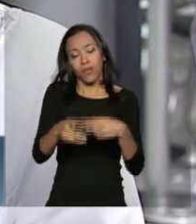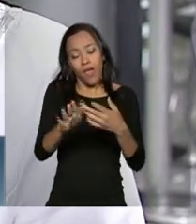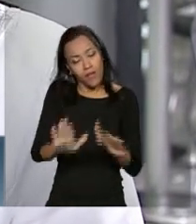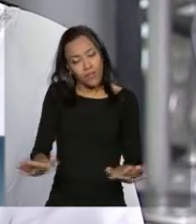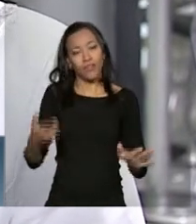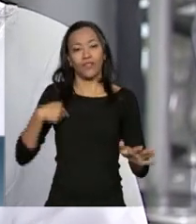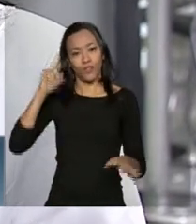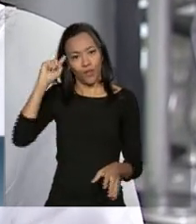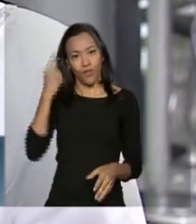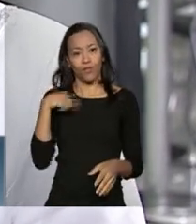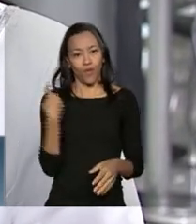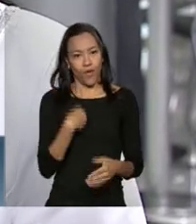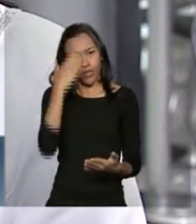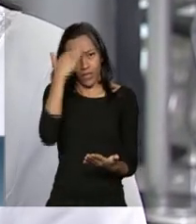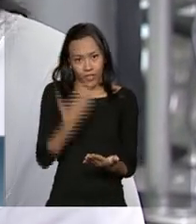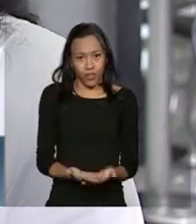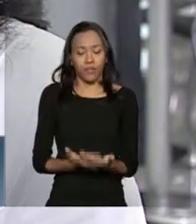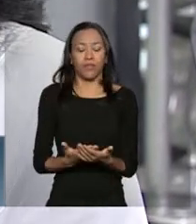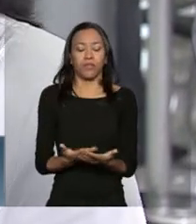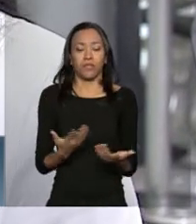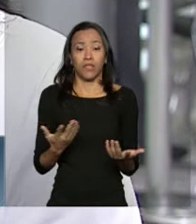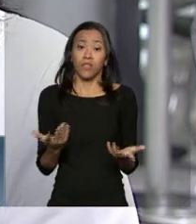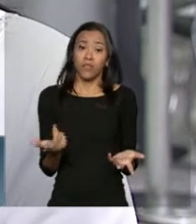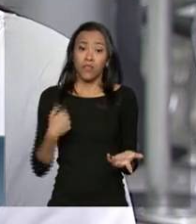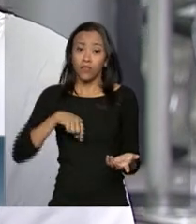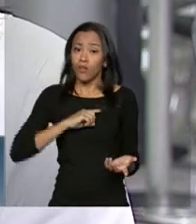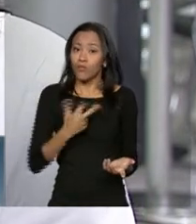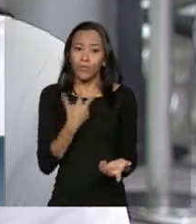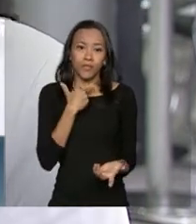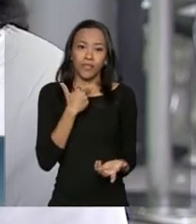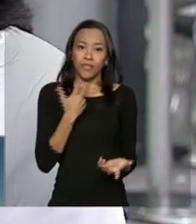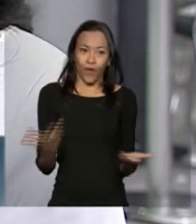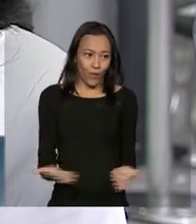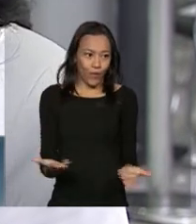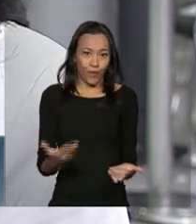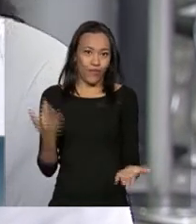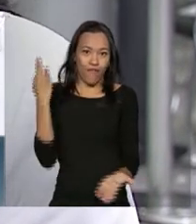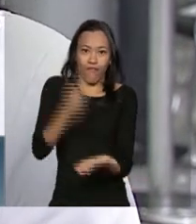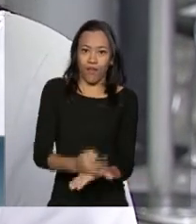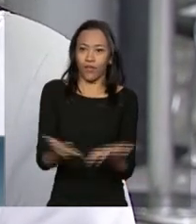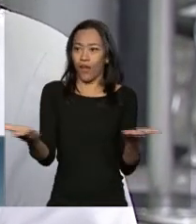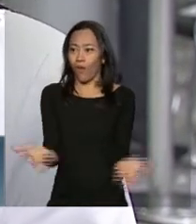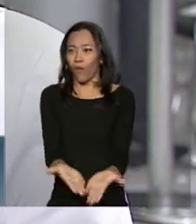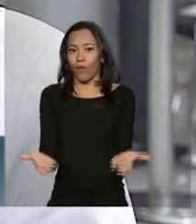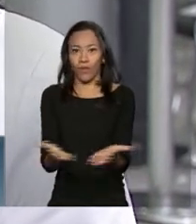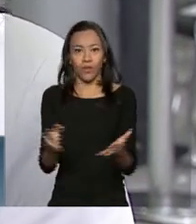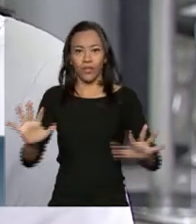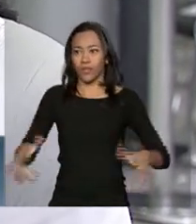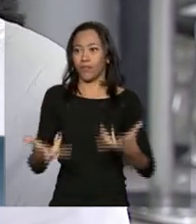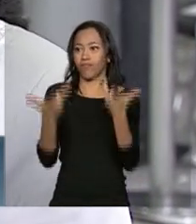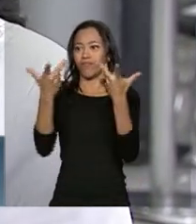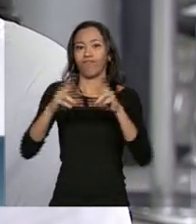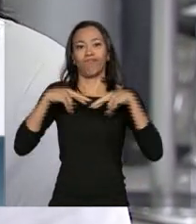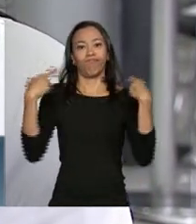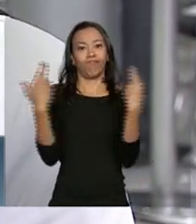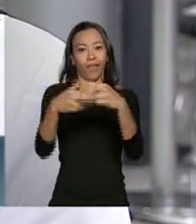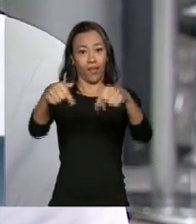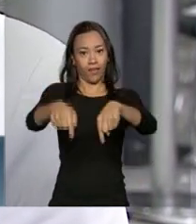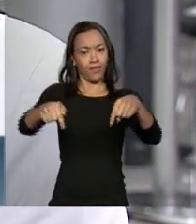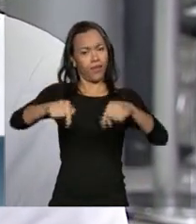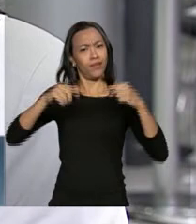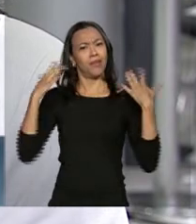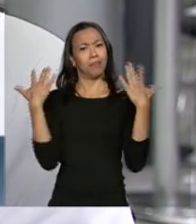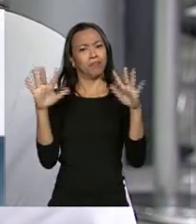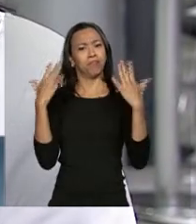apostando e, portanto, não poderíamos deixar de estar aqui nesta celebração e comemorando os bons resultados